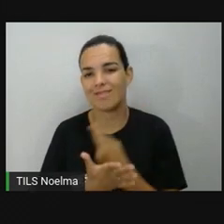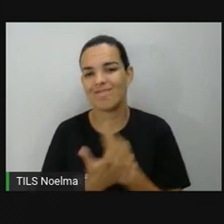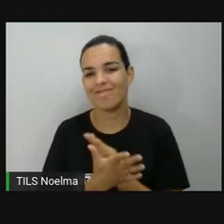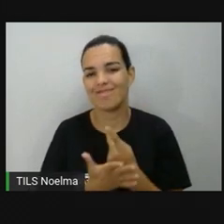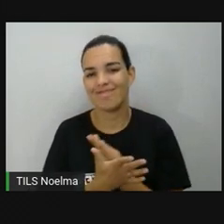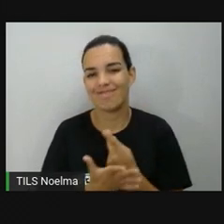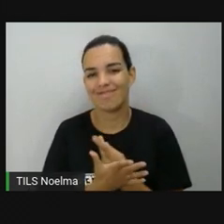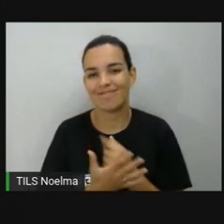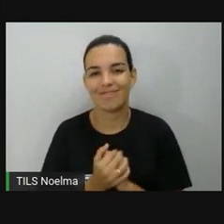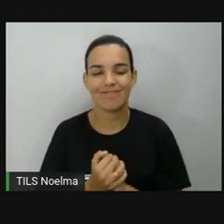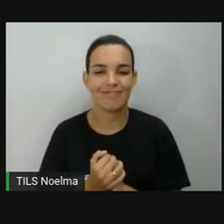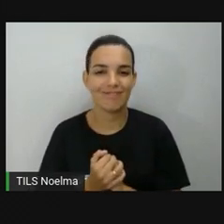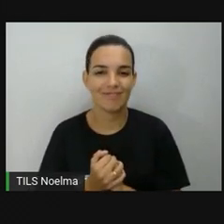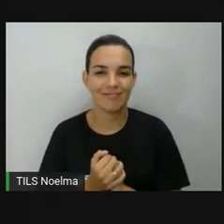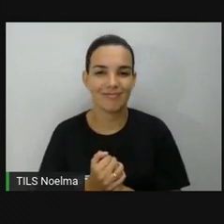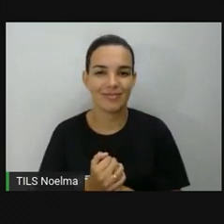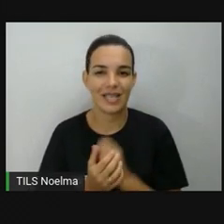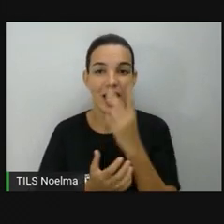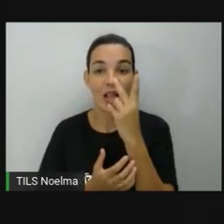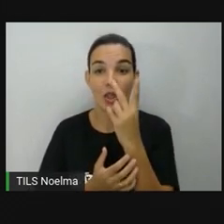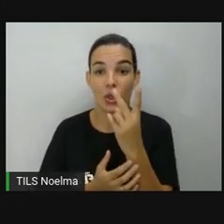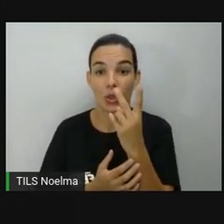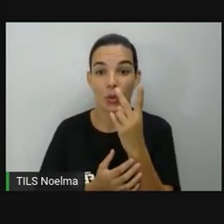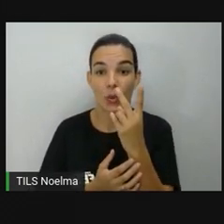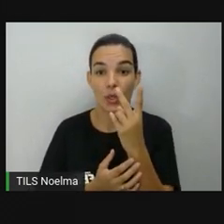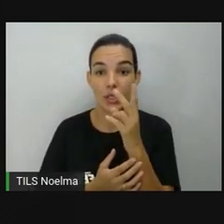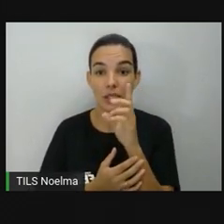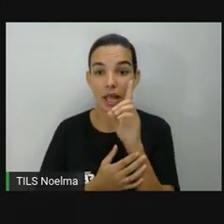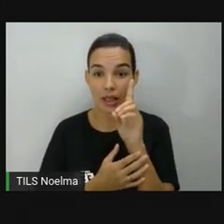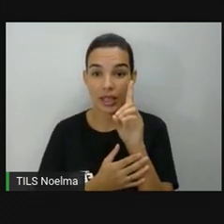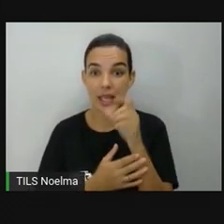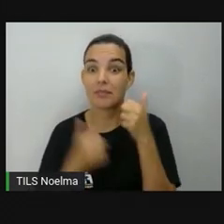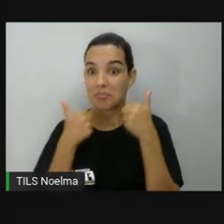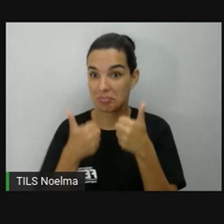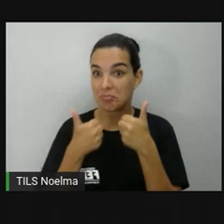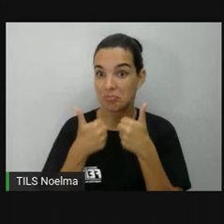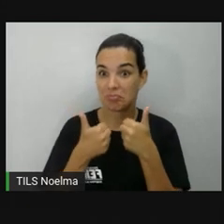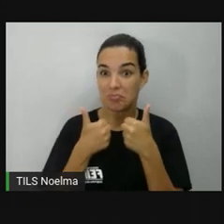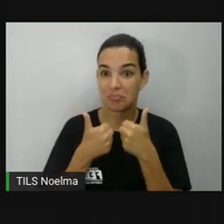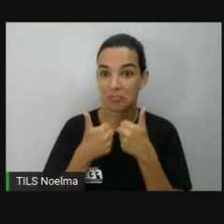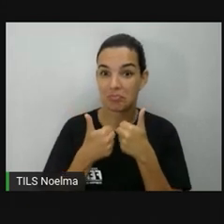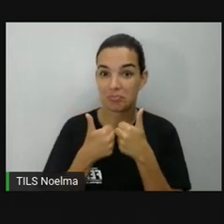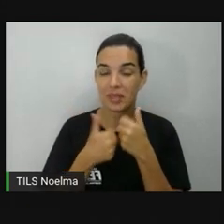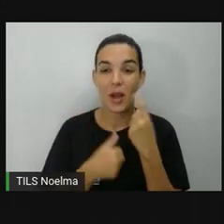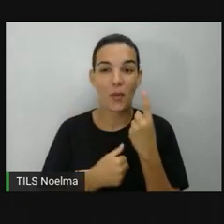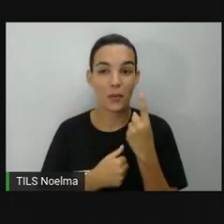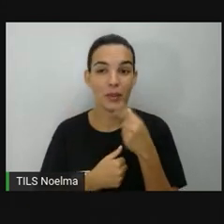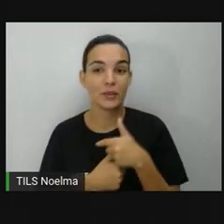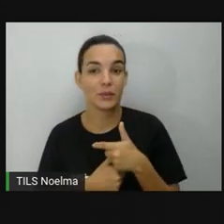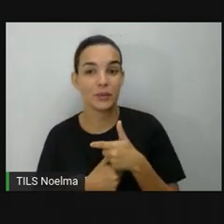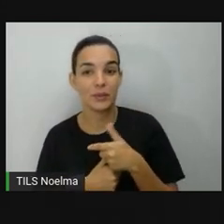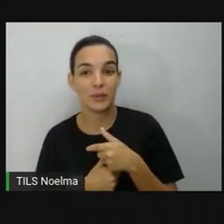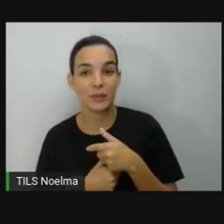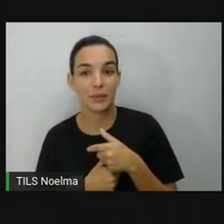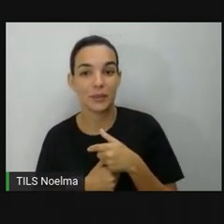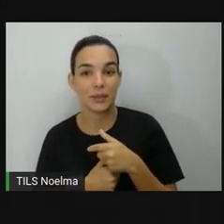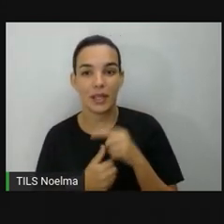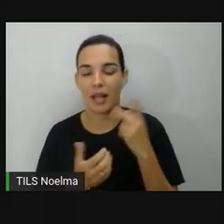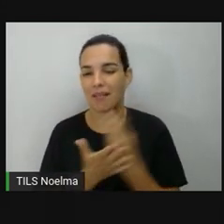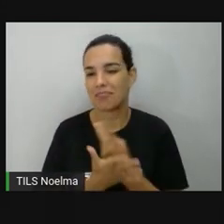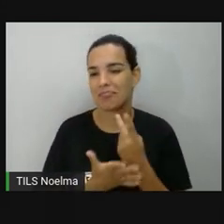Errou de novo